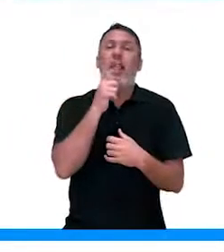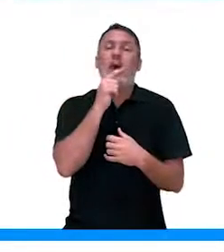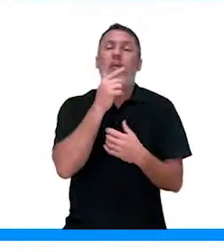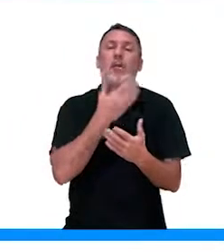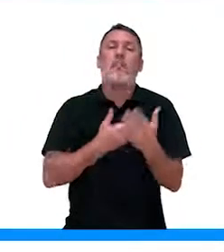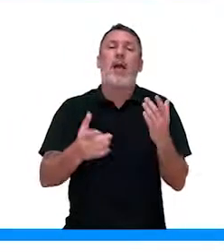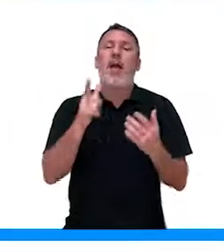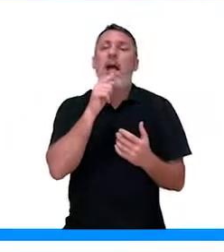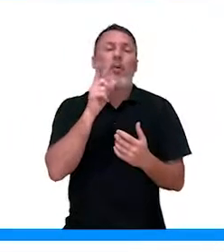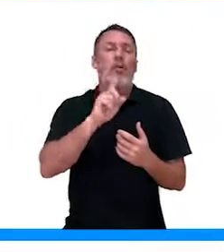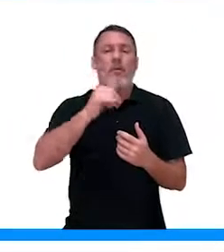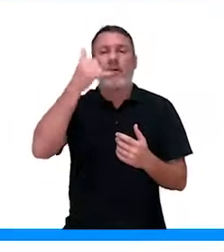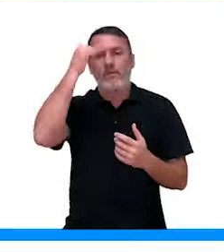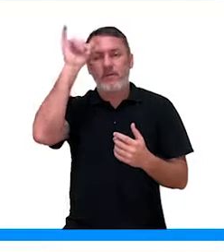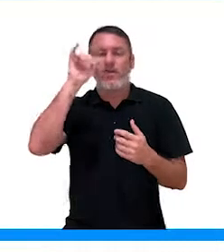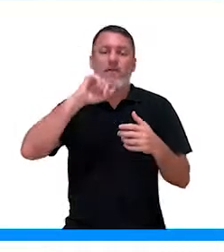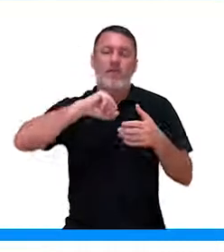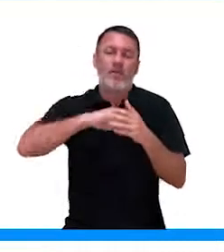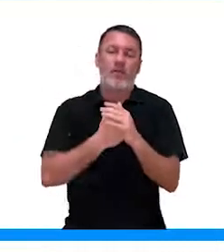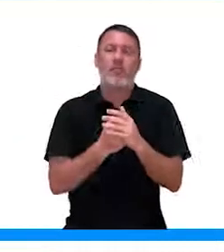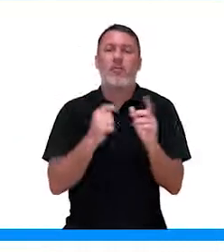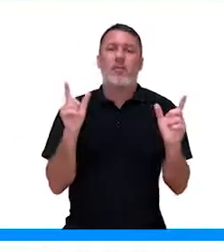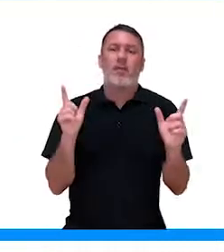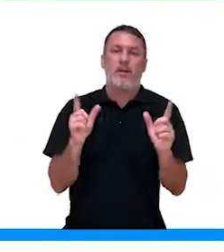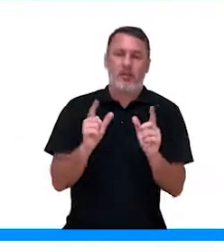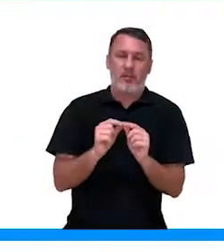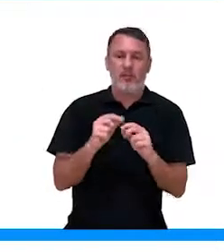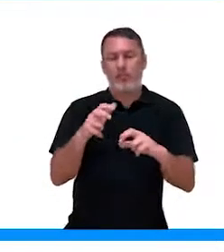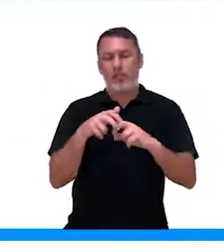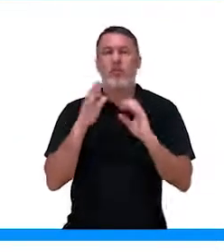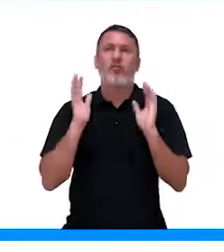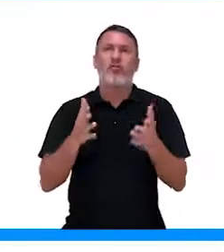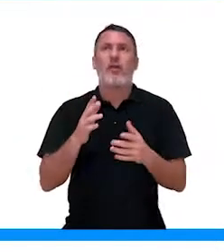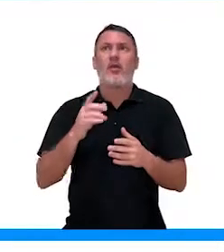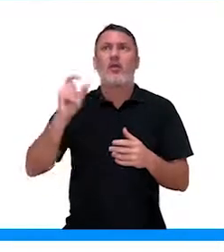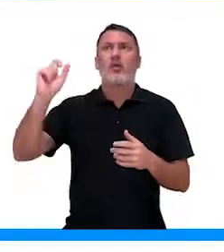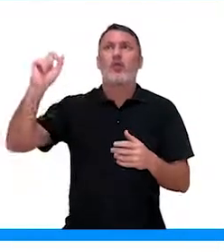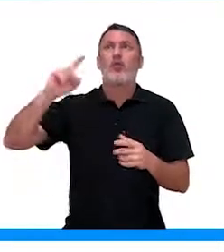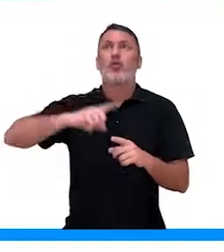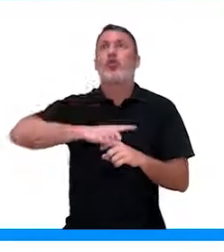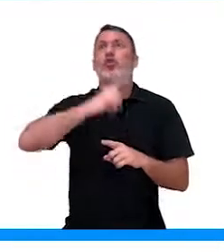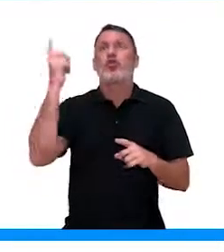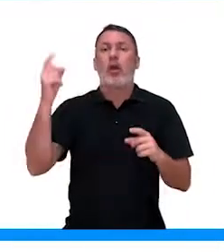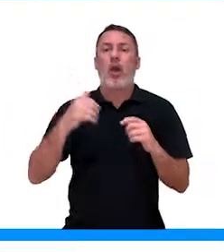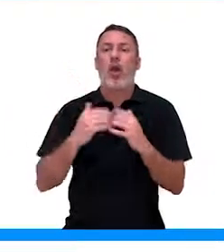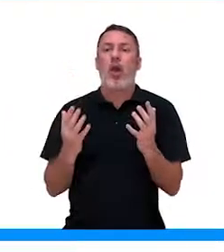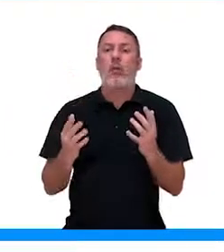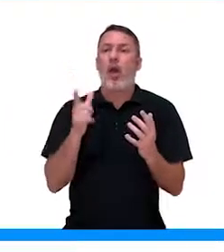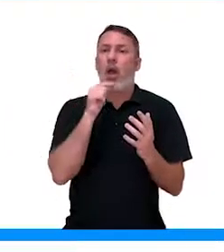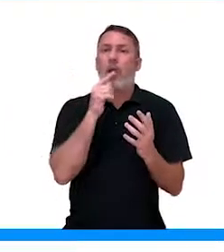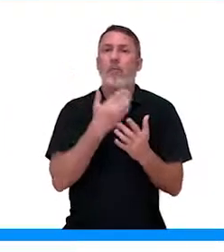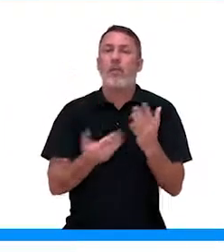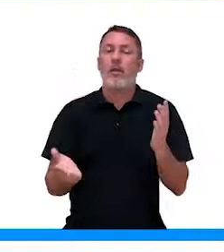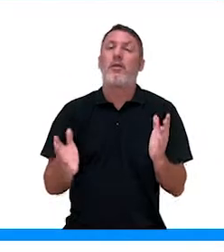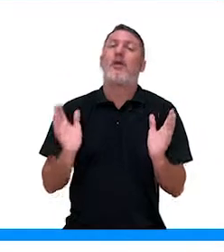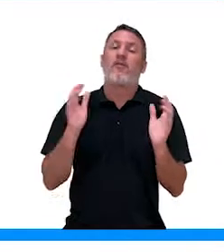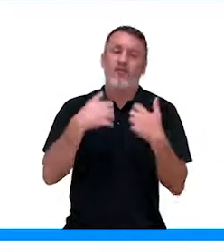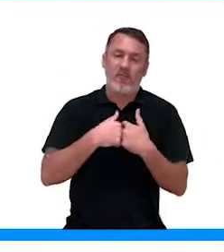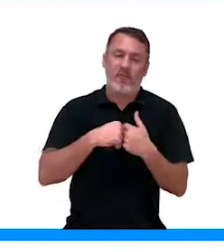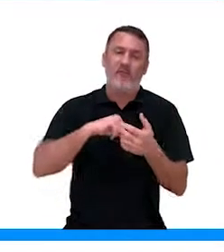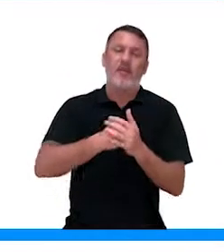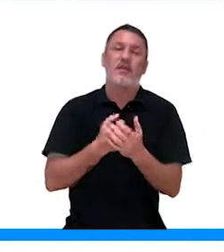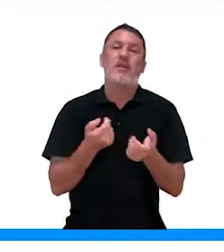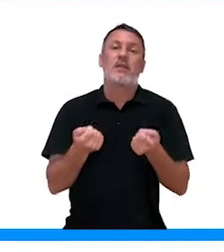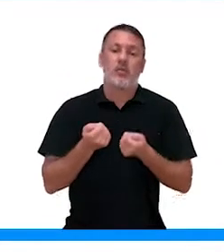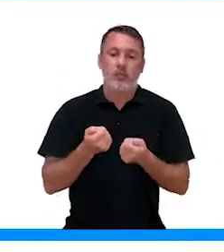ambiente. Então ele faz esse fechamento para reduzir a perda de água. Já perdeu durante o dia todo que estava aberto, então é melhor fechar.